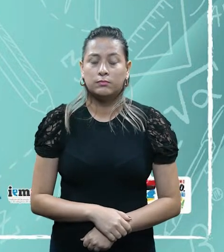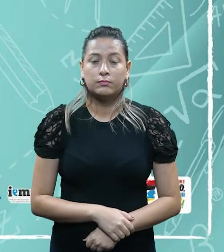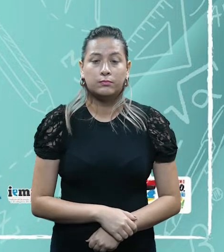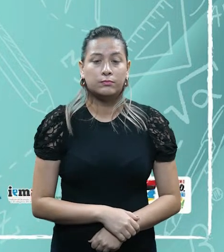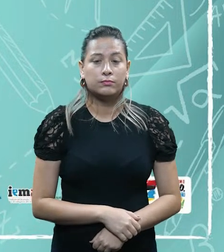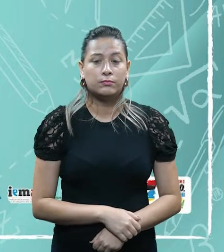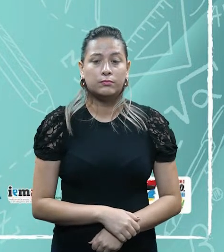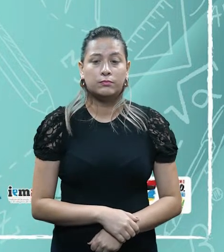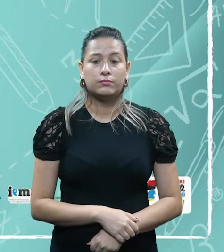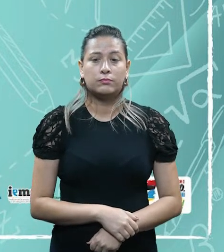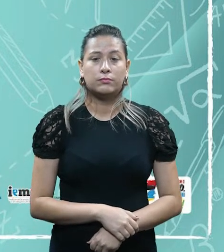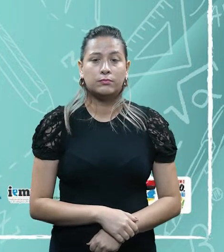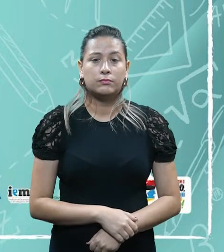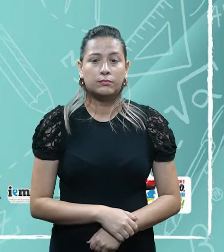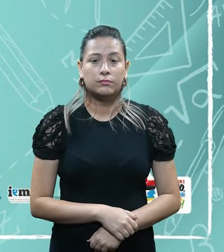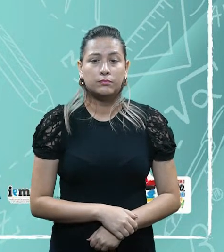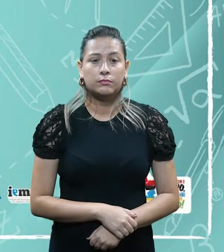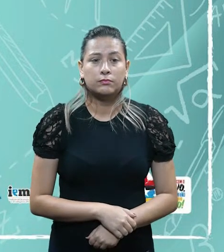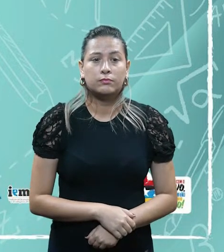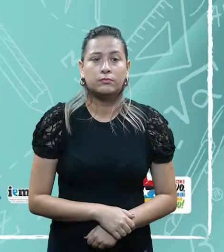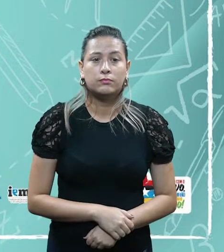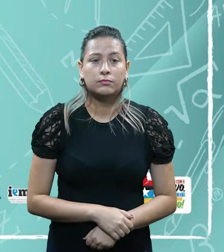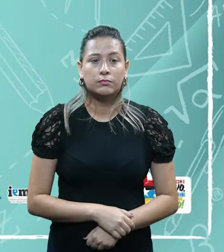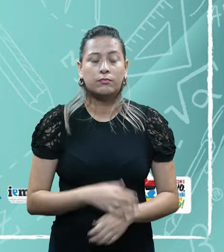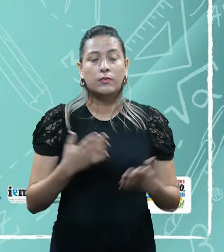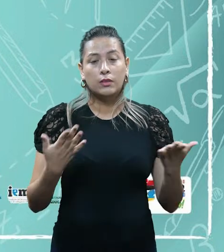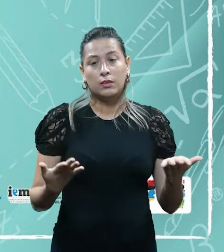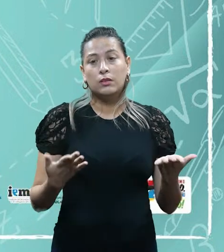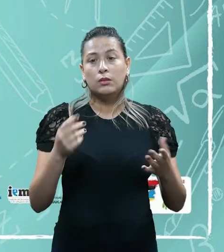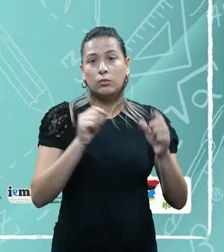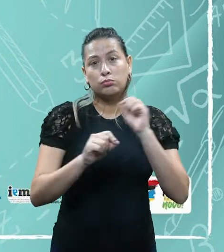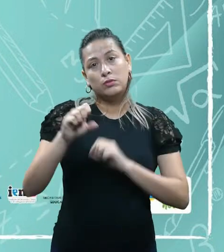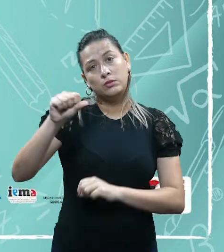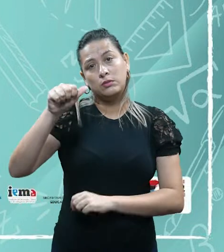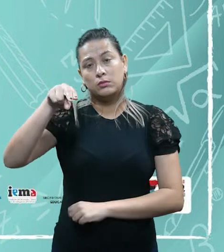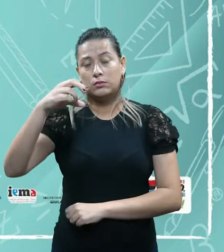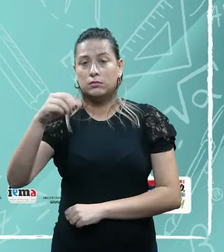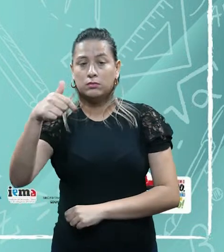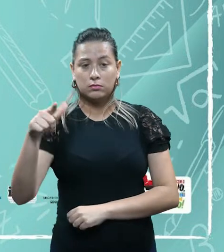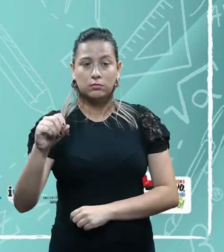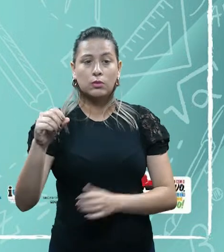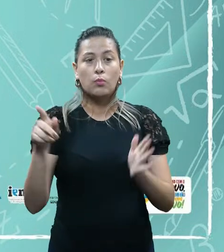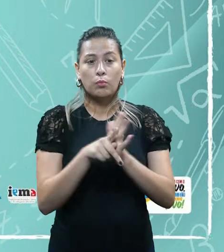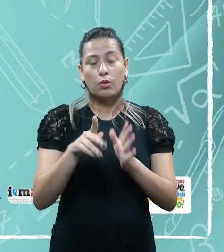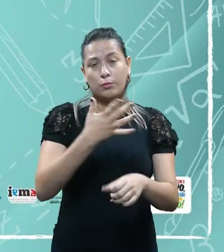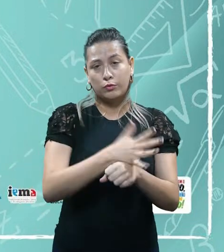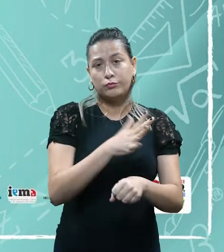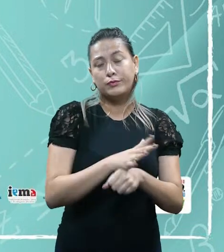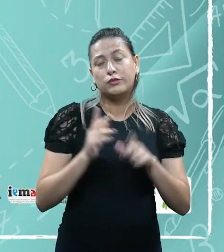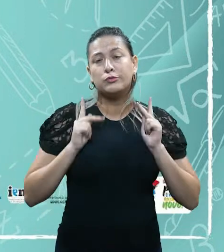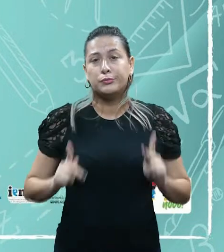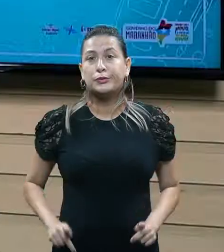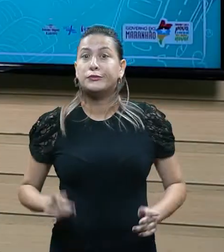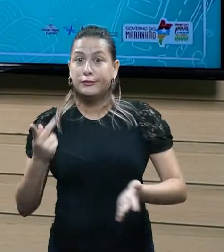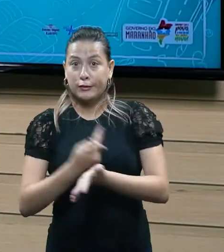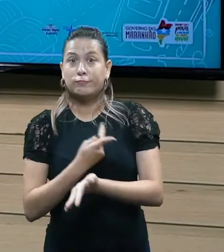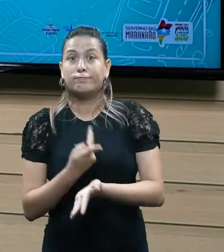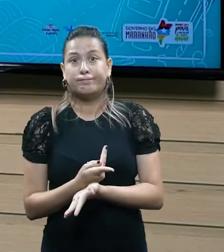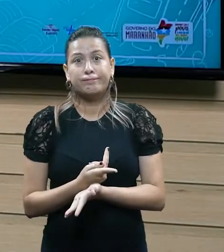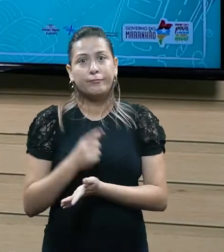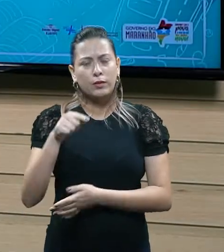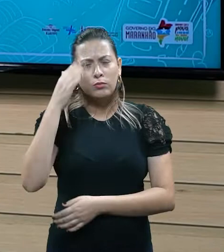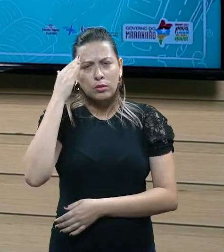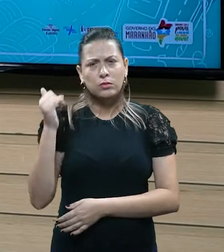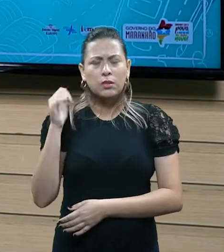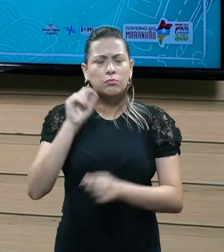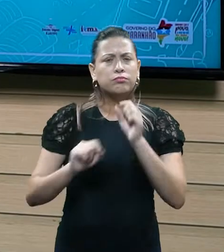Então, que não constitua sanção de ato ilícito. A gente sabe que, de fato, o tributo, ele não pode, né, o